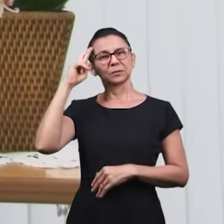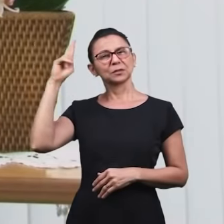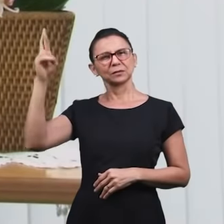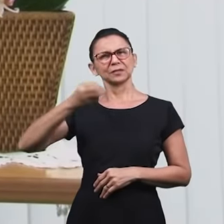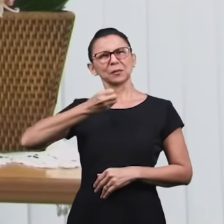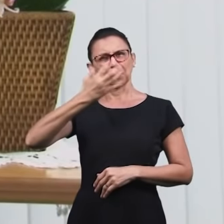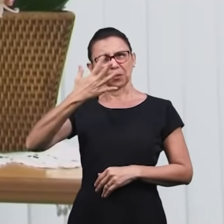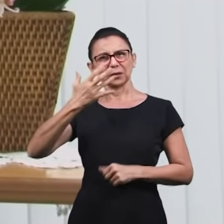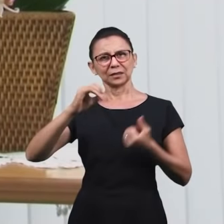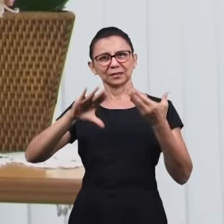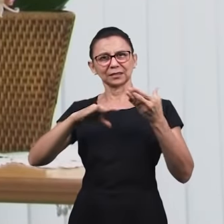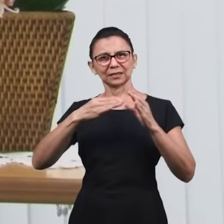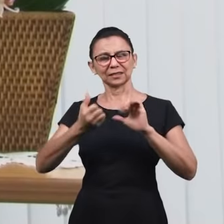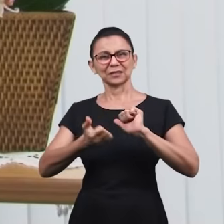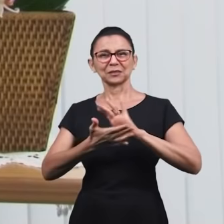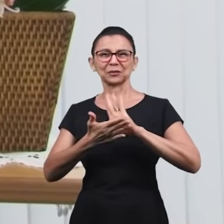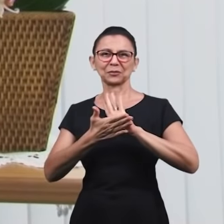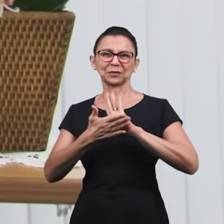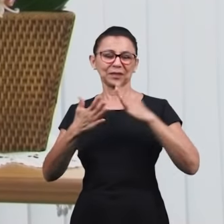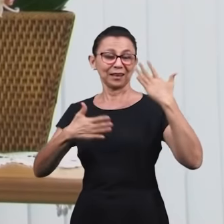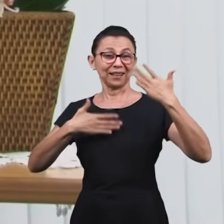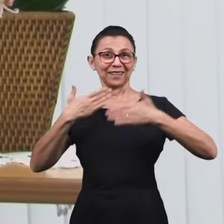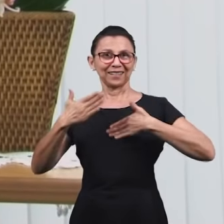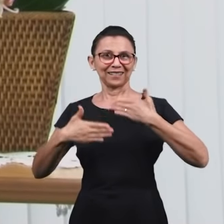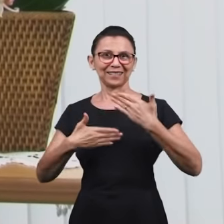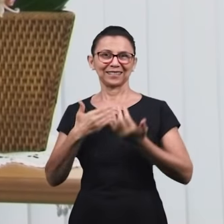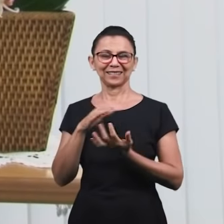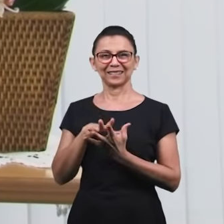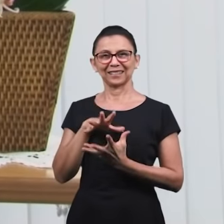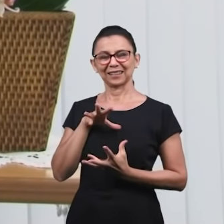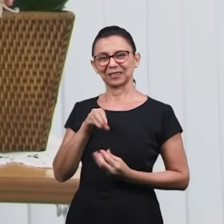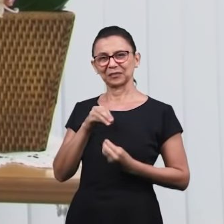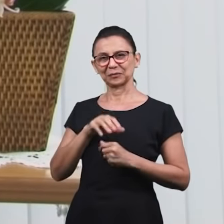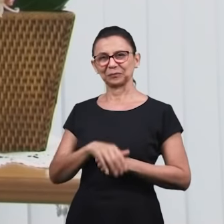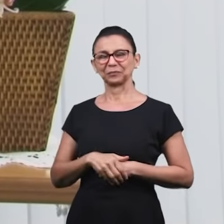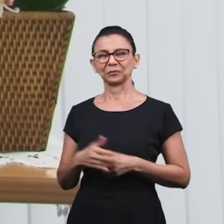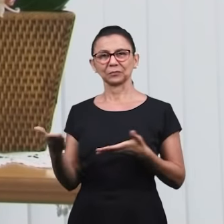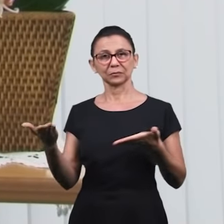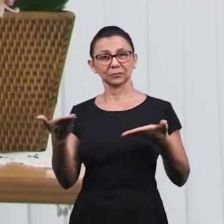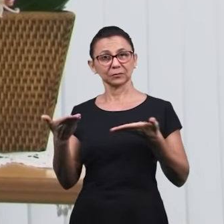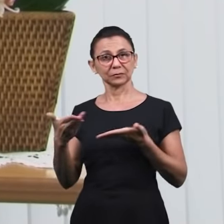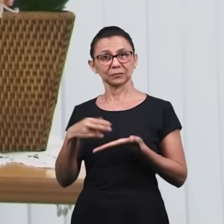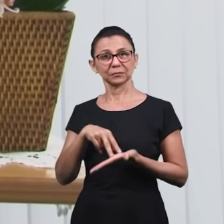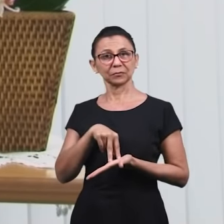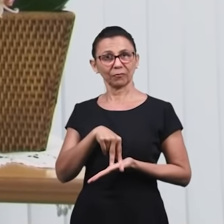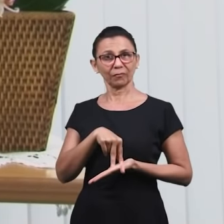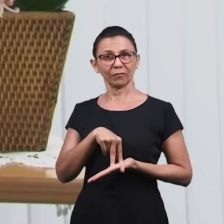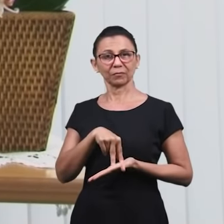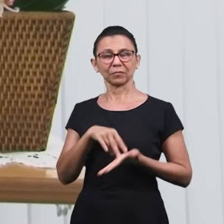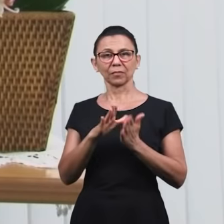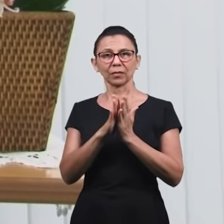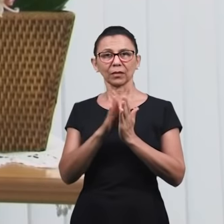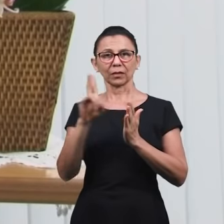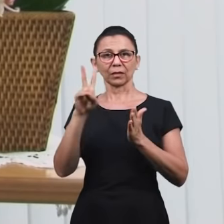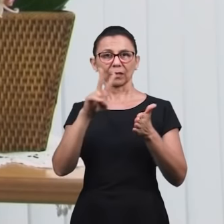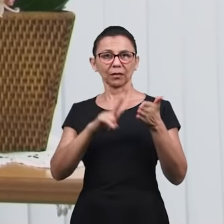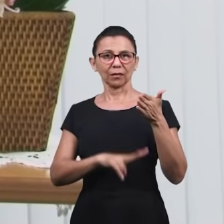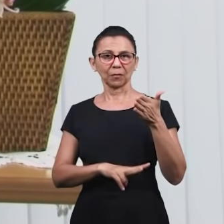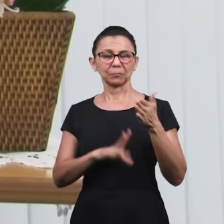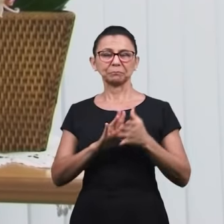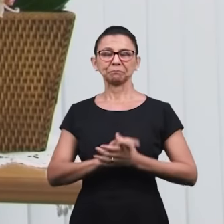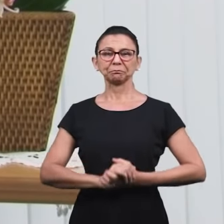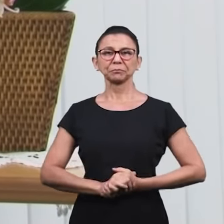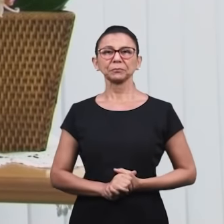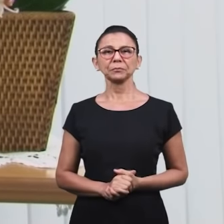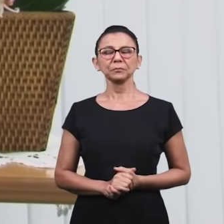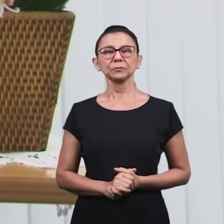Louvado seja o nome do nosso Deus. Muito bom é cantarmos louvores ao Senhor. Alegra, refrigera a alma. E agora convidamos a todos a estarem de pé